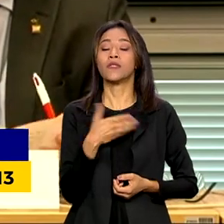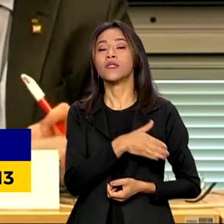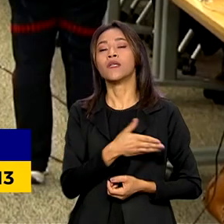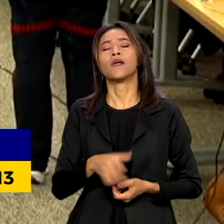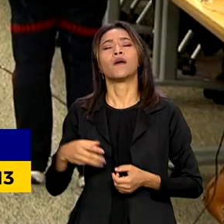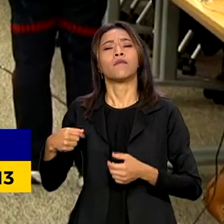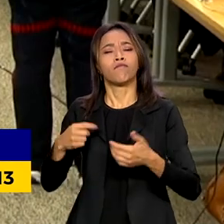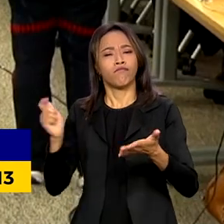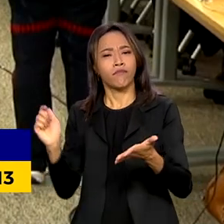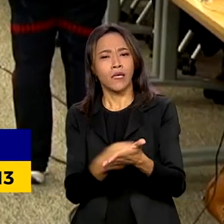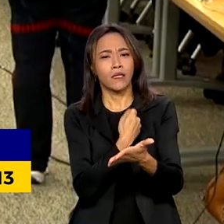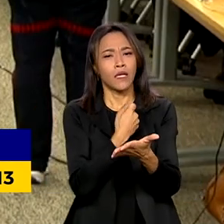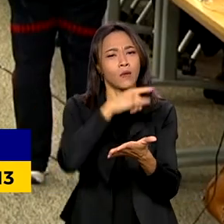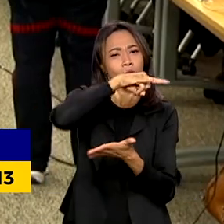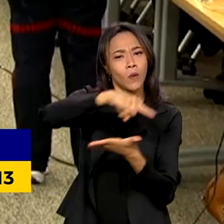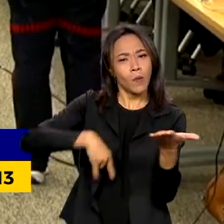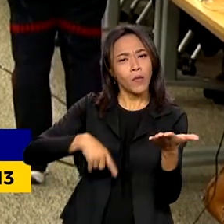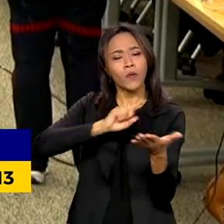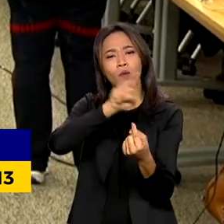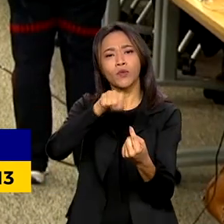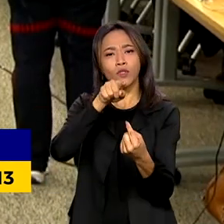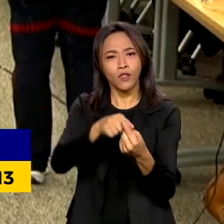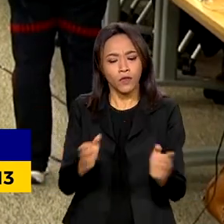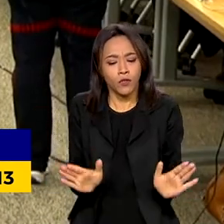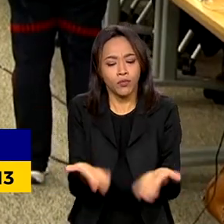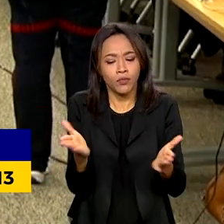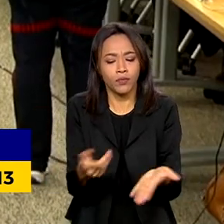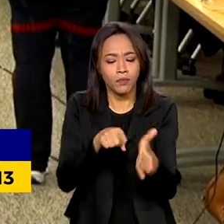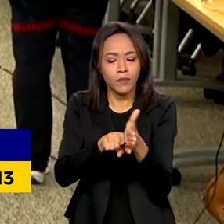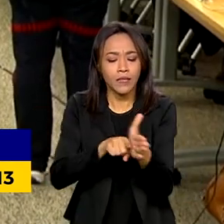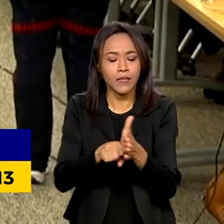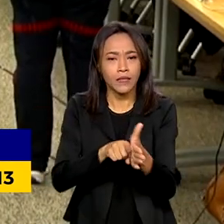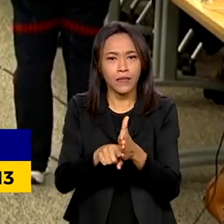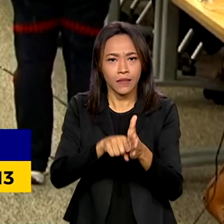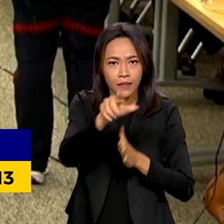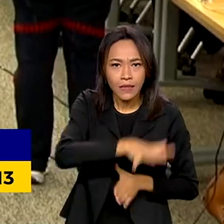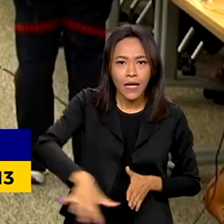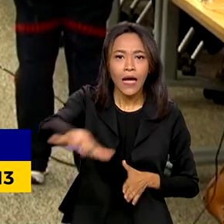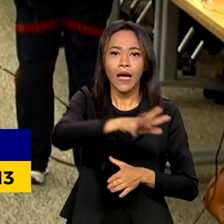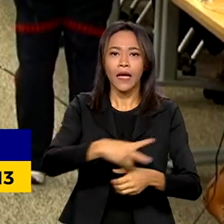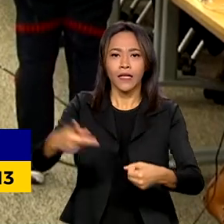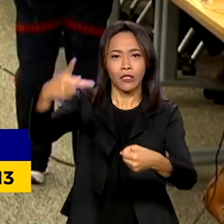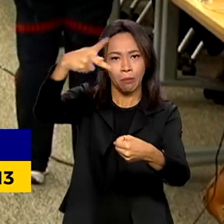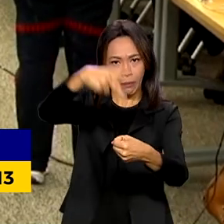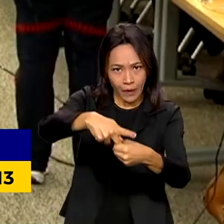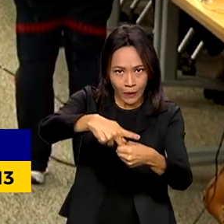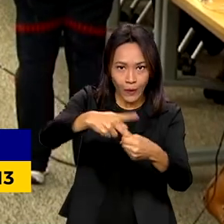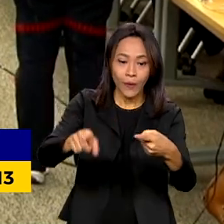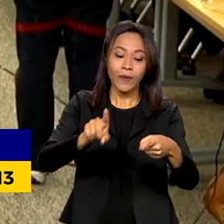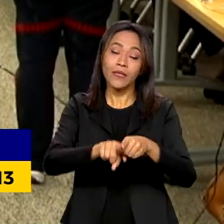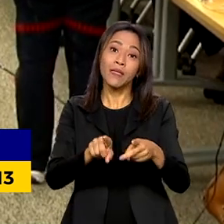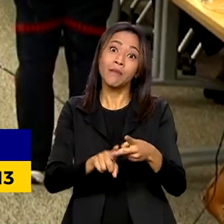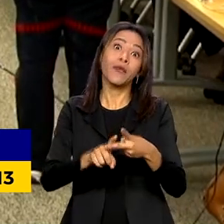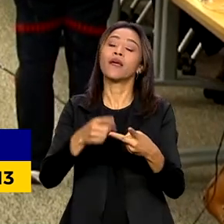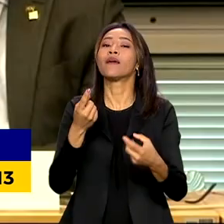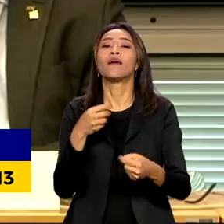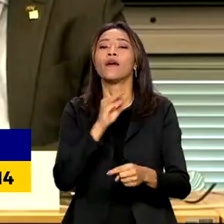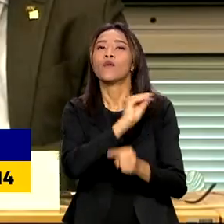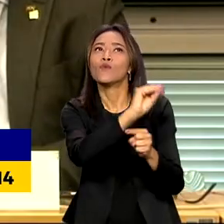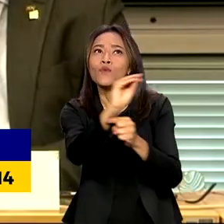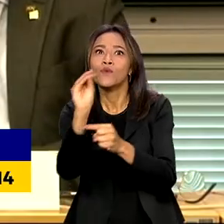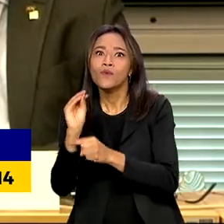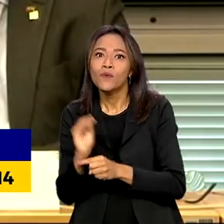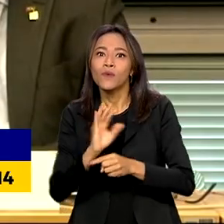técnica para financiar estudos e pesquisas na área de petróleo e da produção de energia verde, para auxiliar a transição